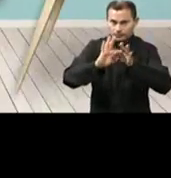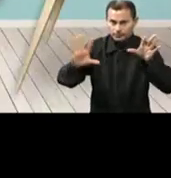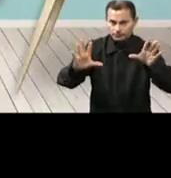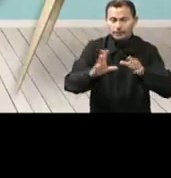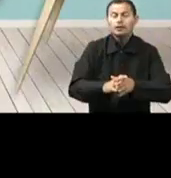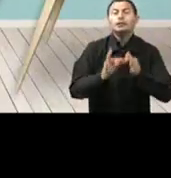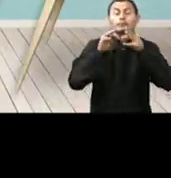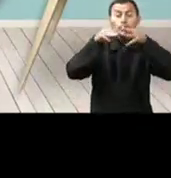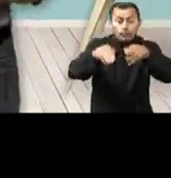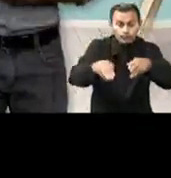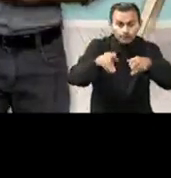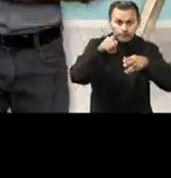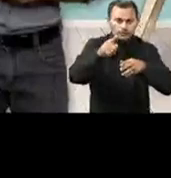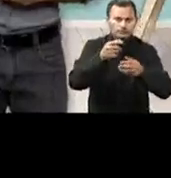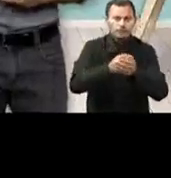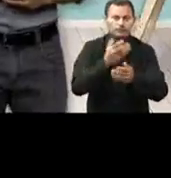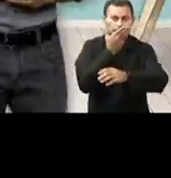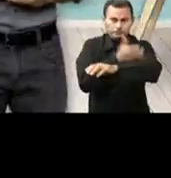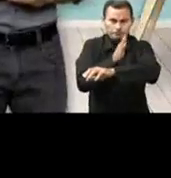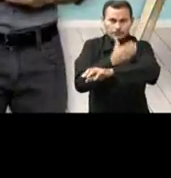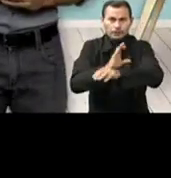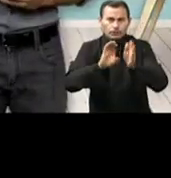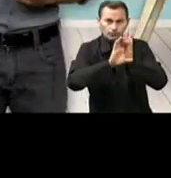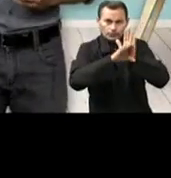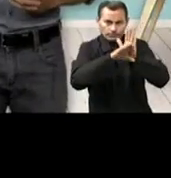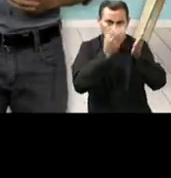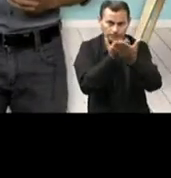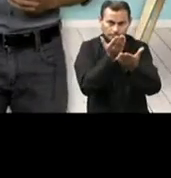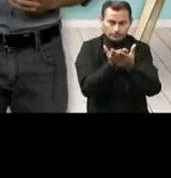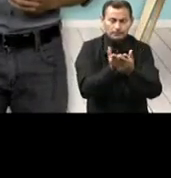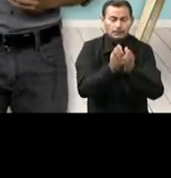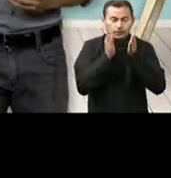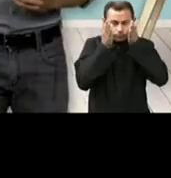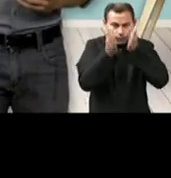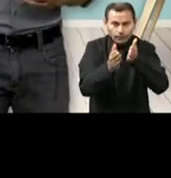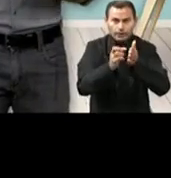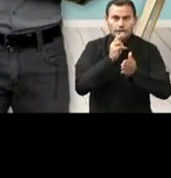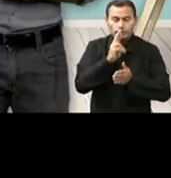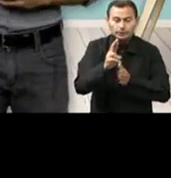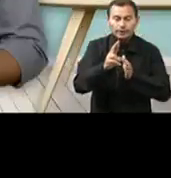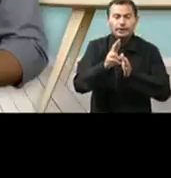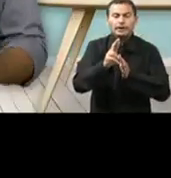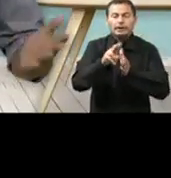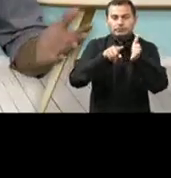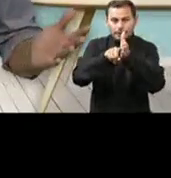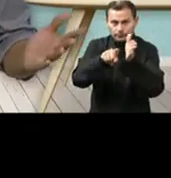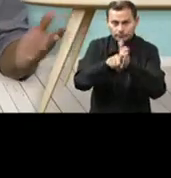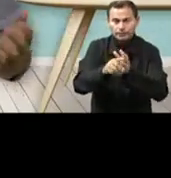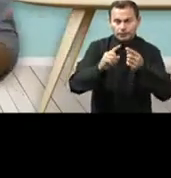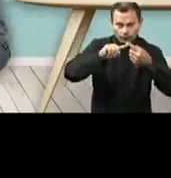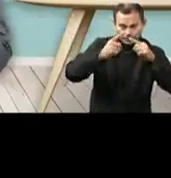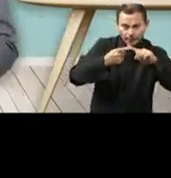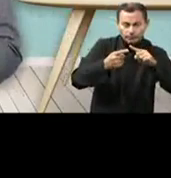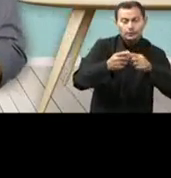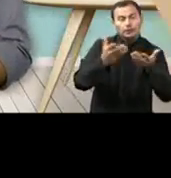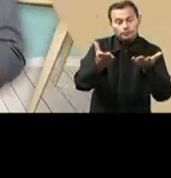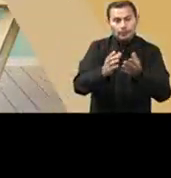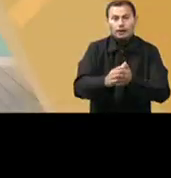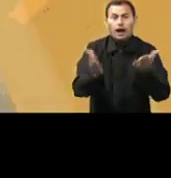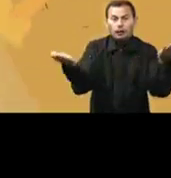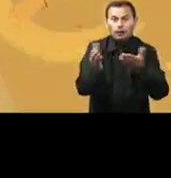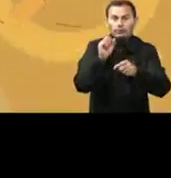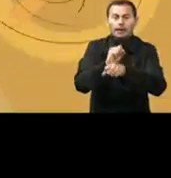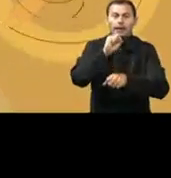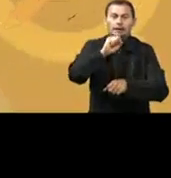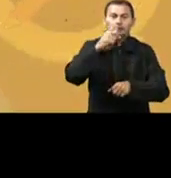E, por fim, você deve aplicar os conceitos estudados com foco em resolver a problematização. Combinado? Então, fique agora